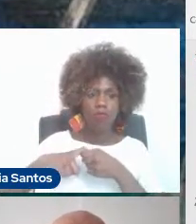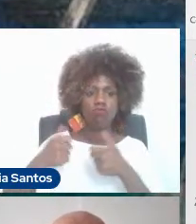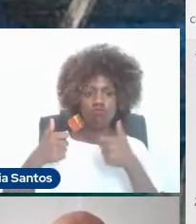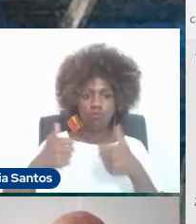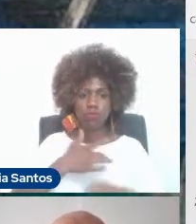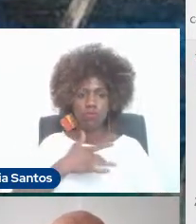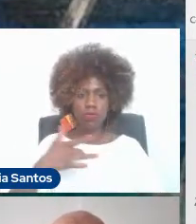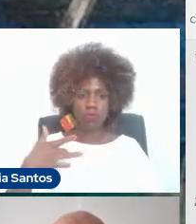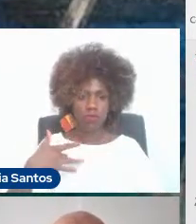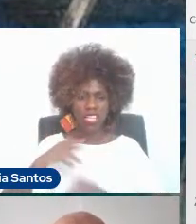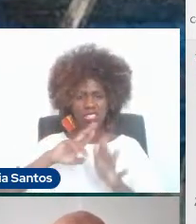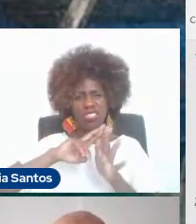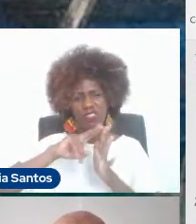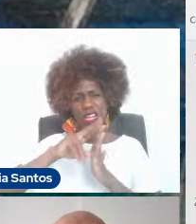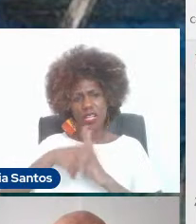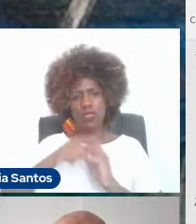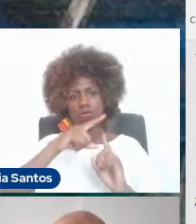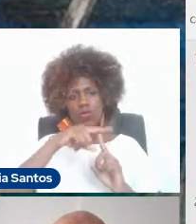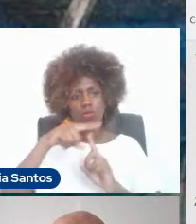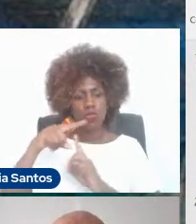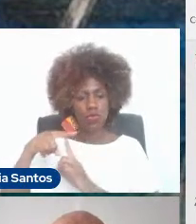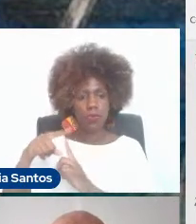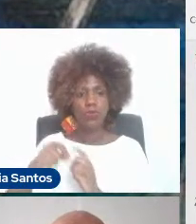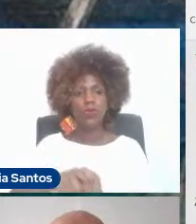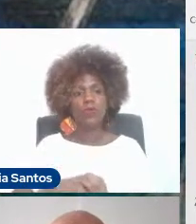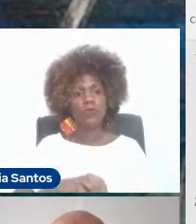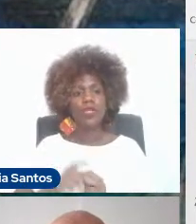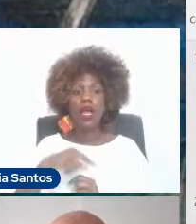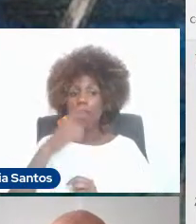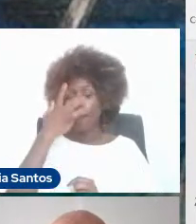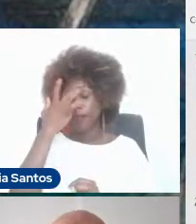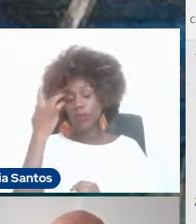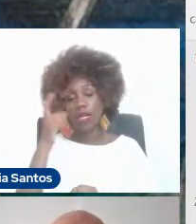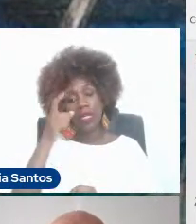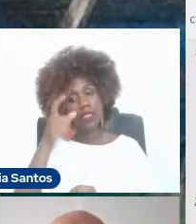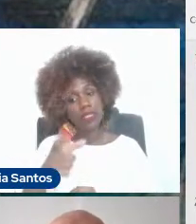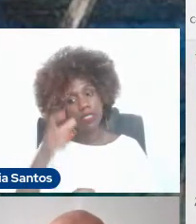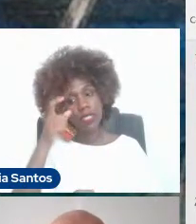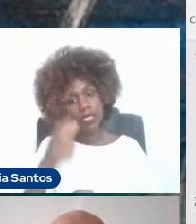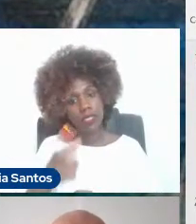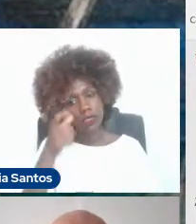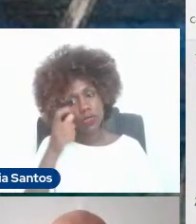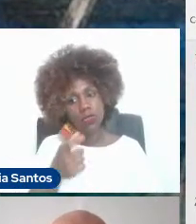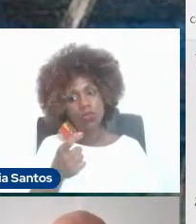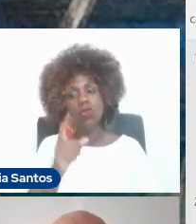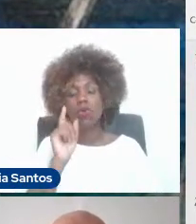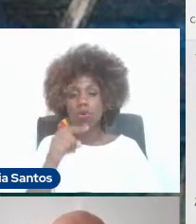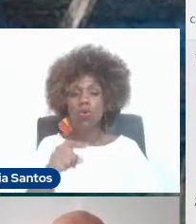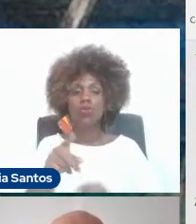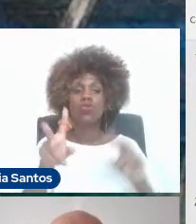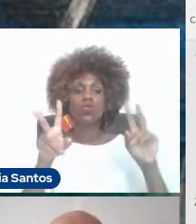dos mais diversos tipos. E foi uma pessoa que se interessou muito pela questão dos músicos,